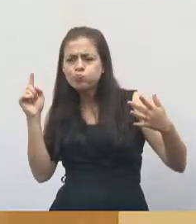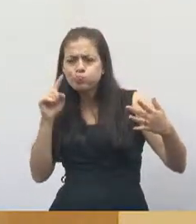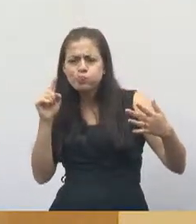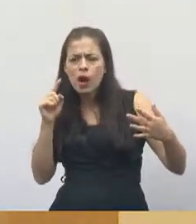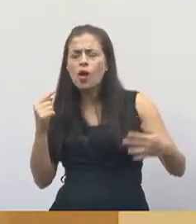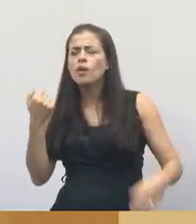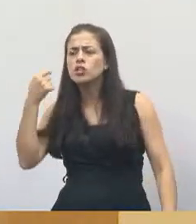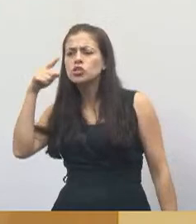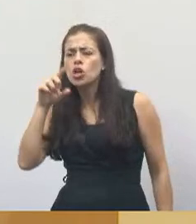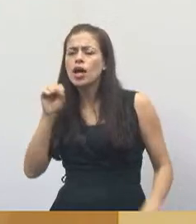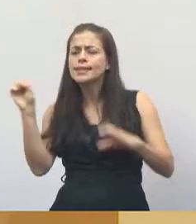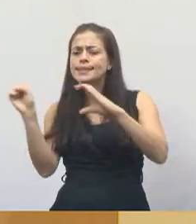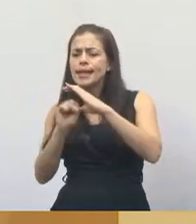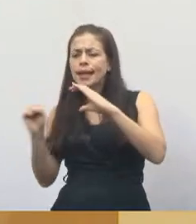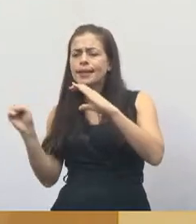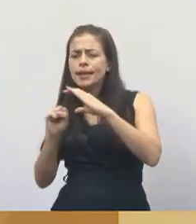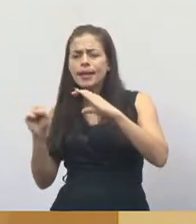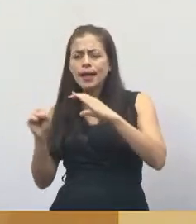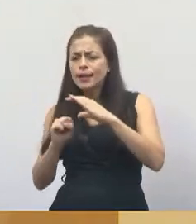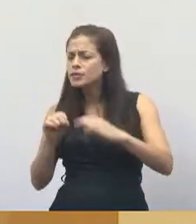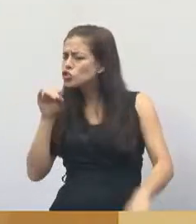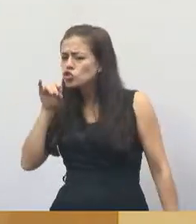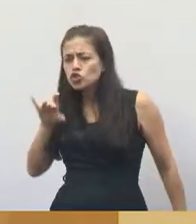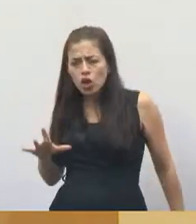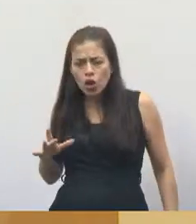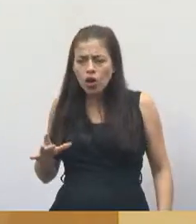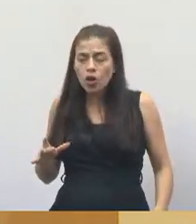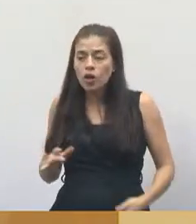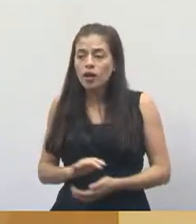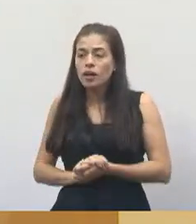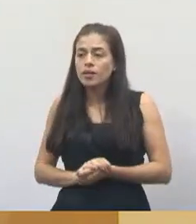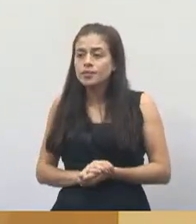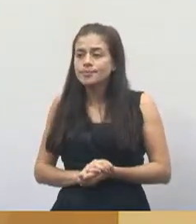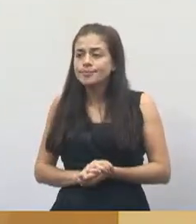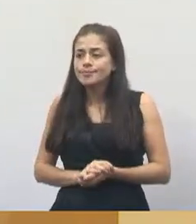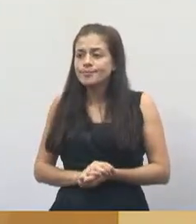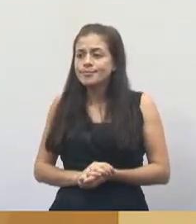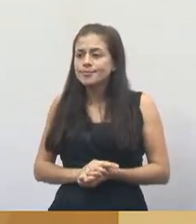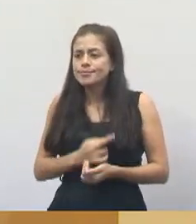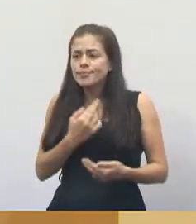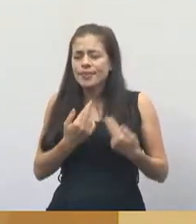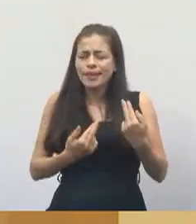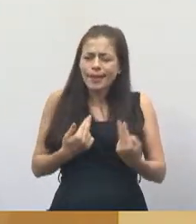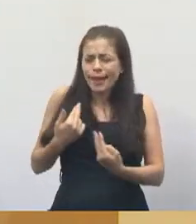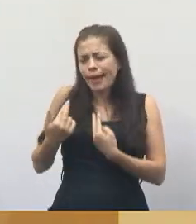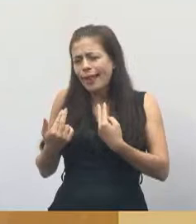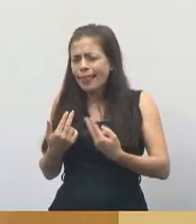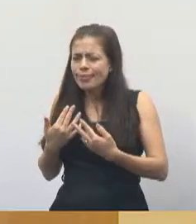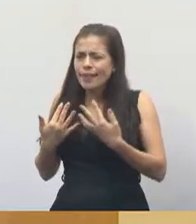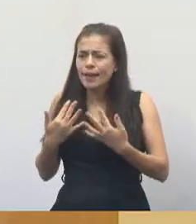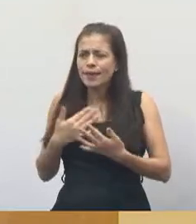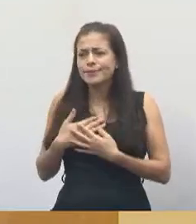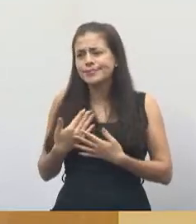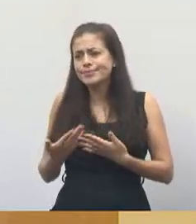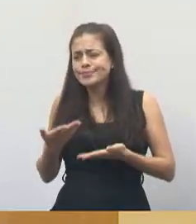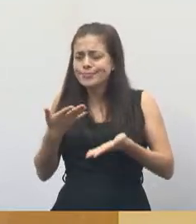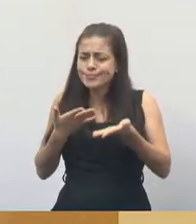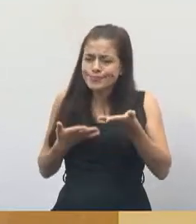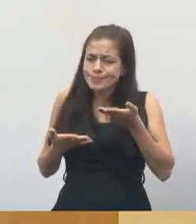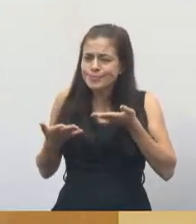todo, é santa casa. Não tem outro jeito. Aí ele falou um bocado para mim, eu levei tudo aí. Porque a gente é assim, né?